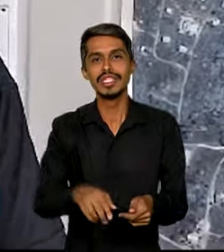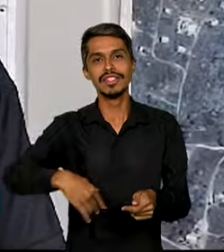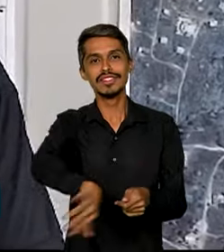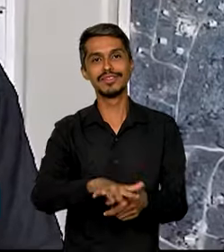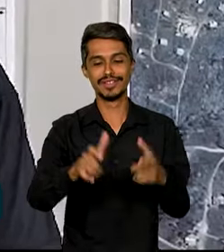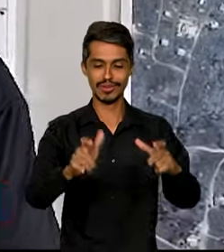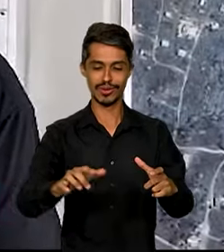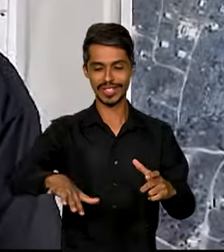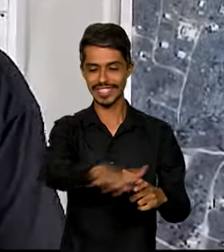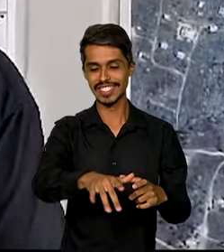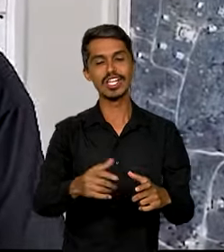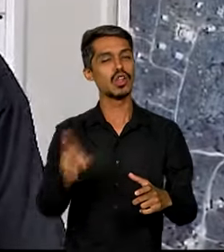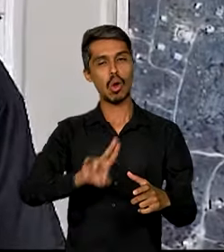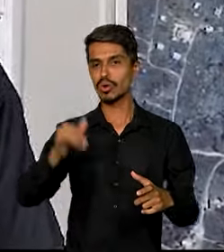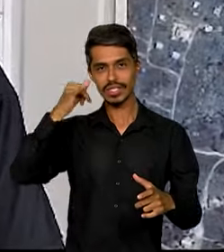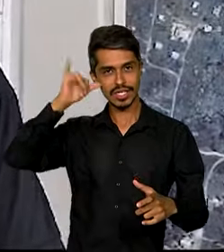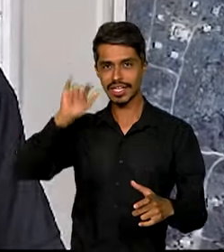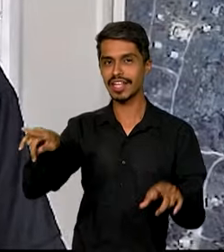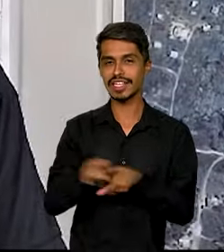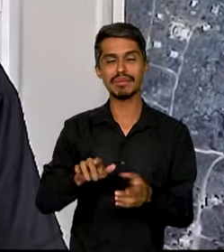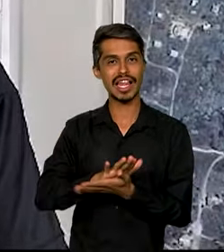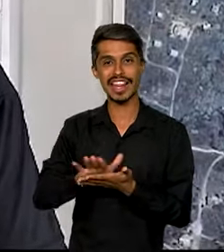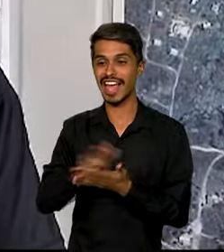haja o retorno nem de gado e nem de pessoas para dentro da terra indígena.